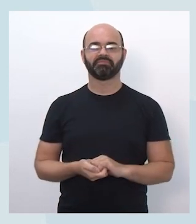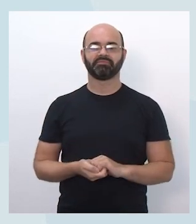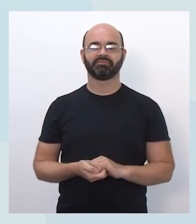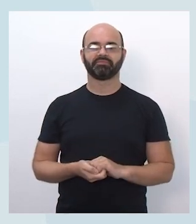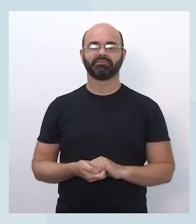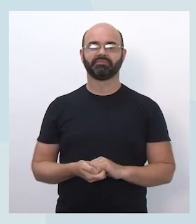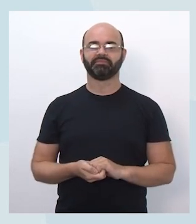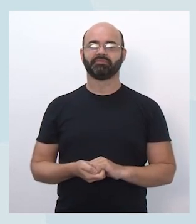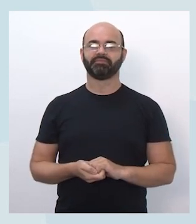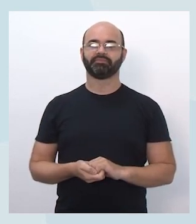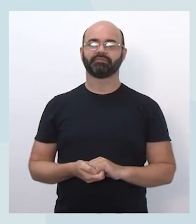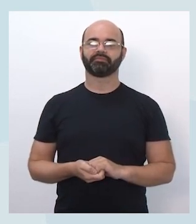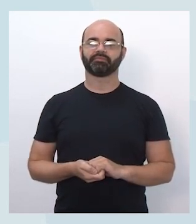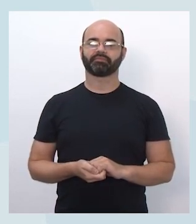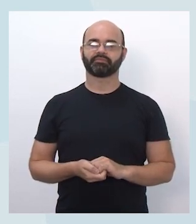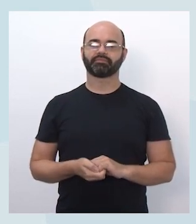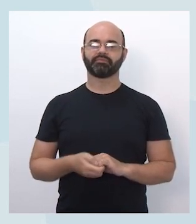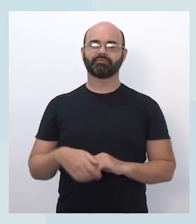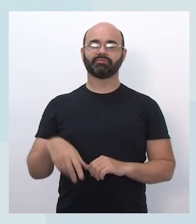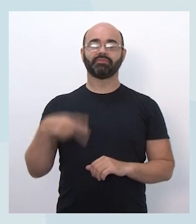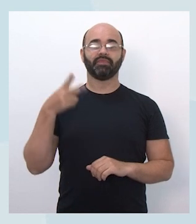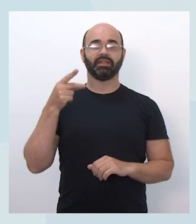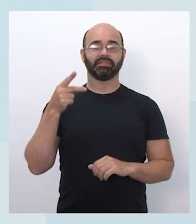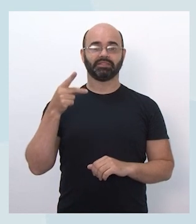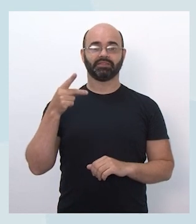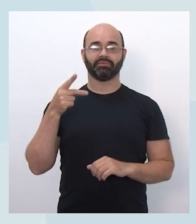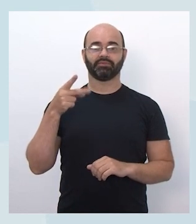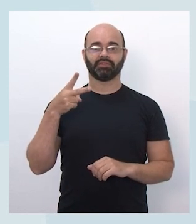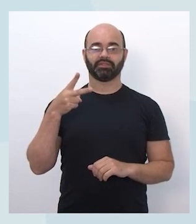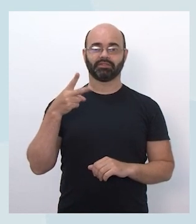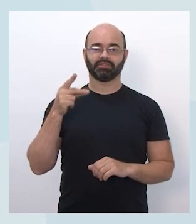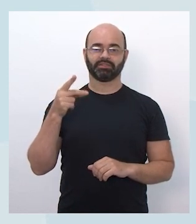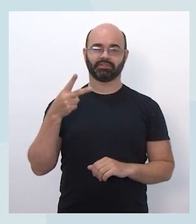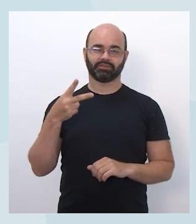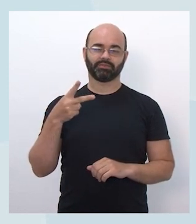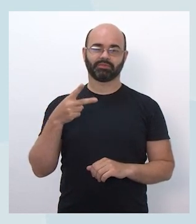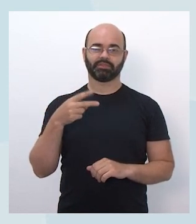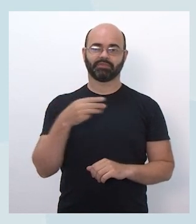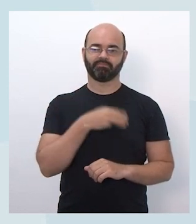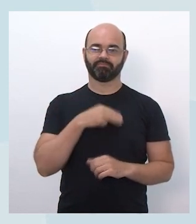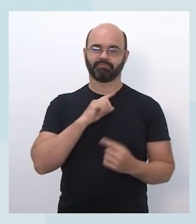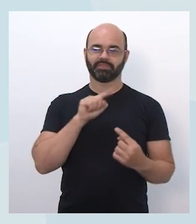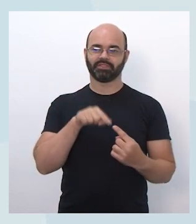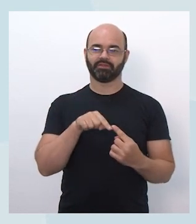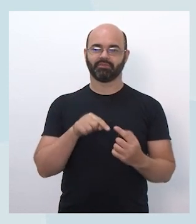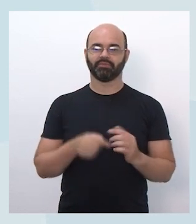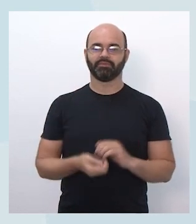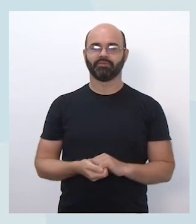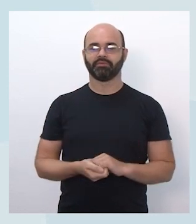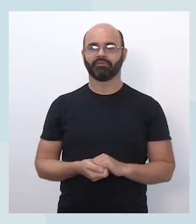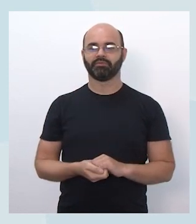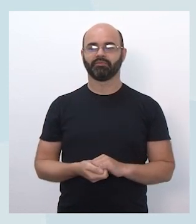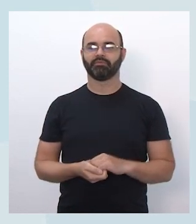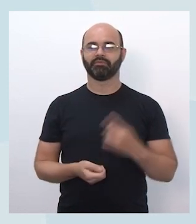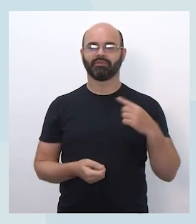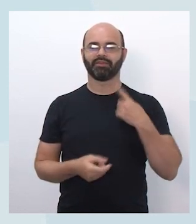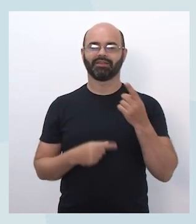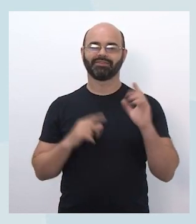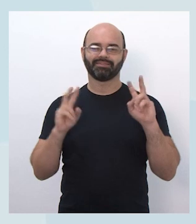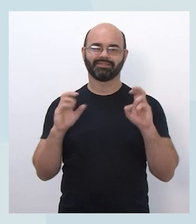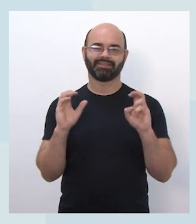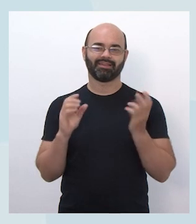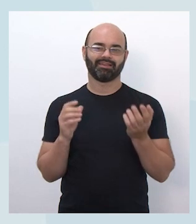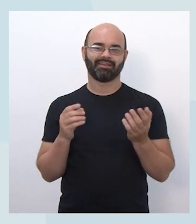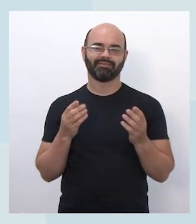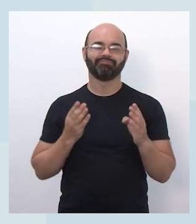segunda missão para oitavo e nono anos, focada para oitavo e nono anos, é a que a gente chama de passando de ano, é um